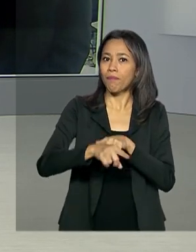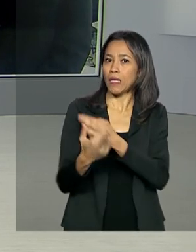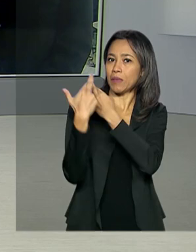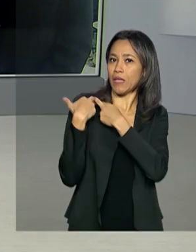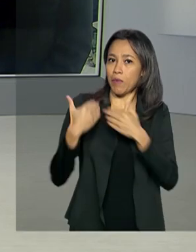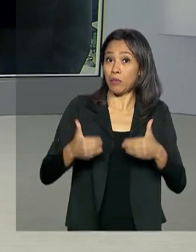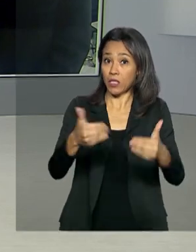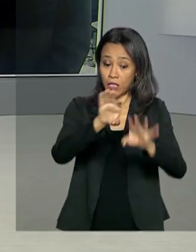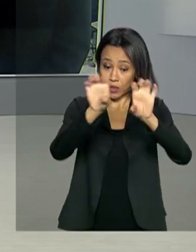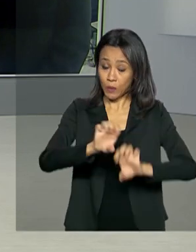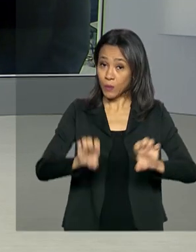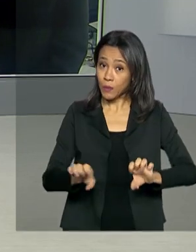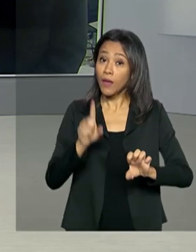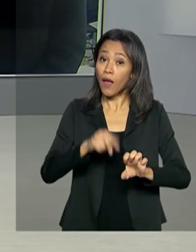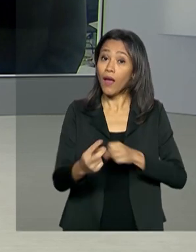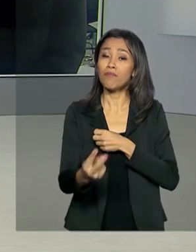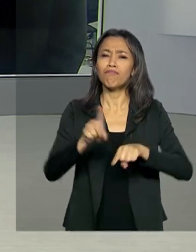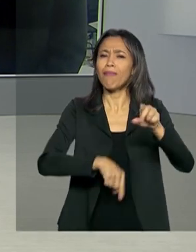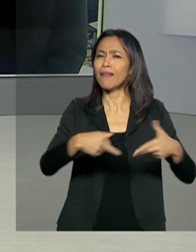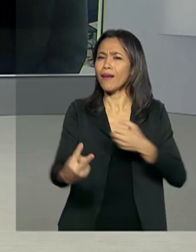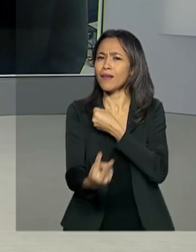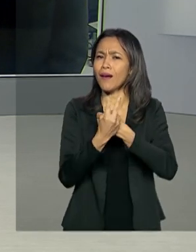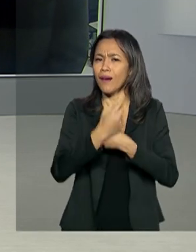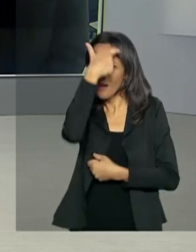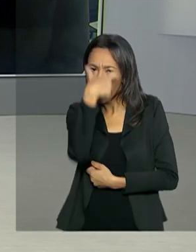com equipamentos de proteção individual. Não é isso, Maurício? Bom dia.